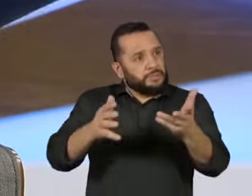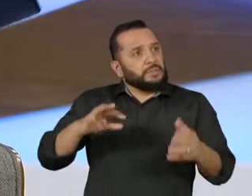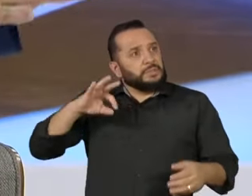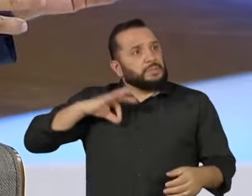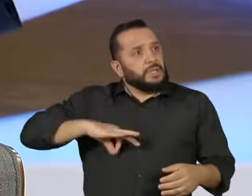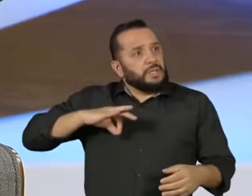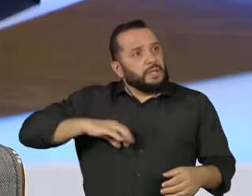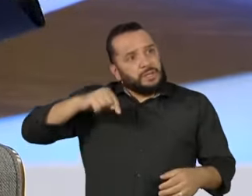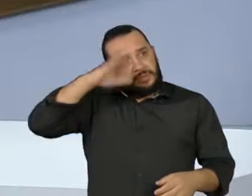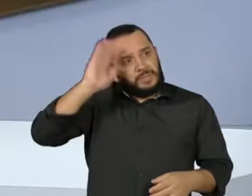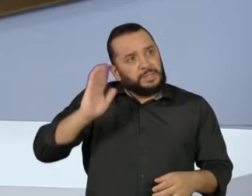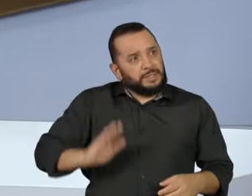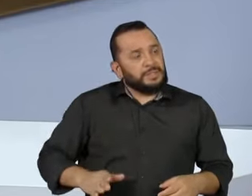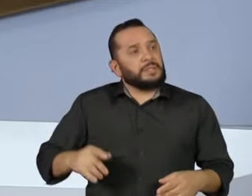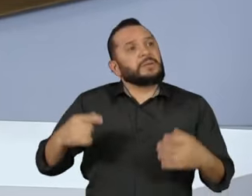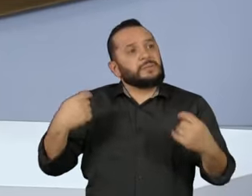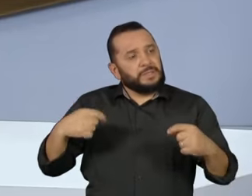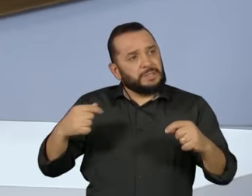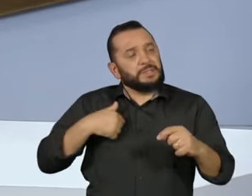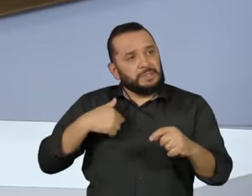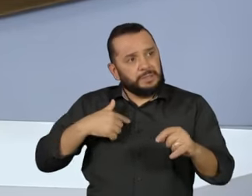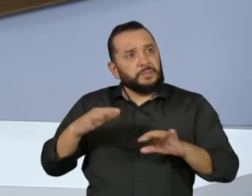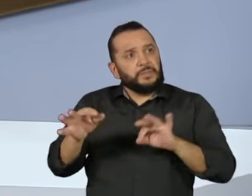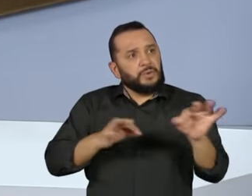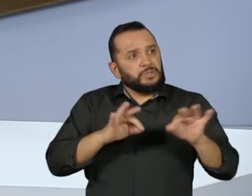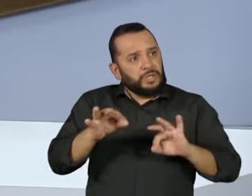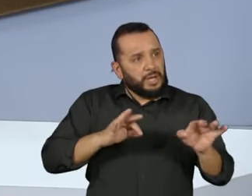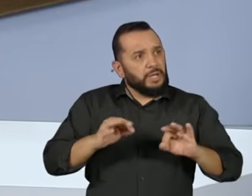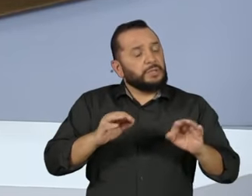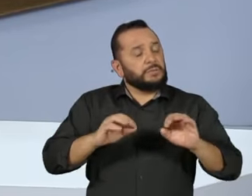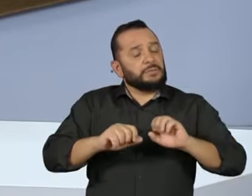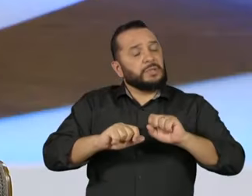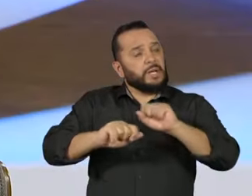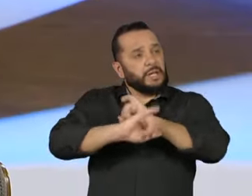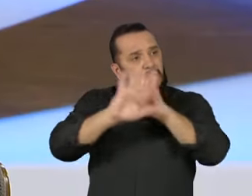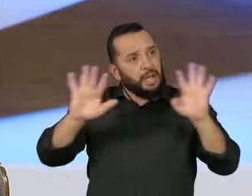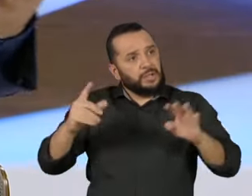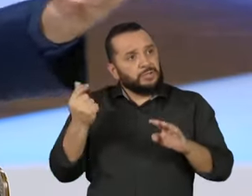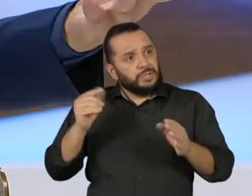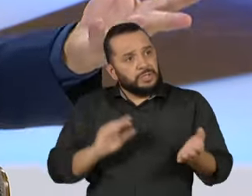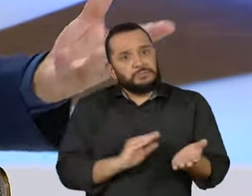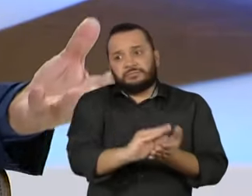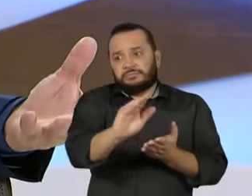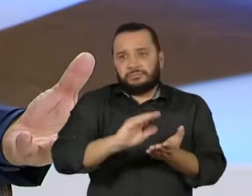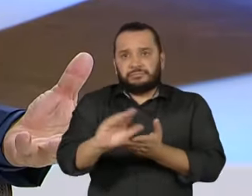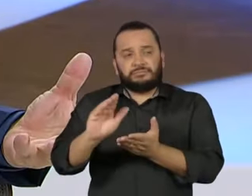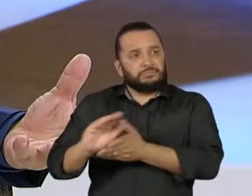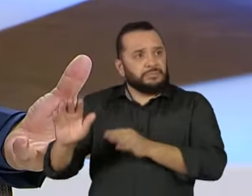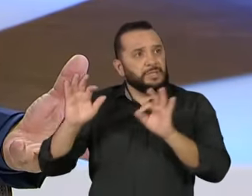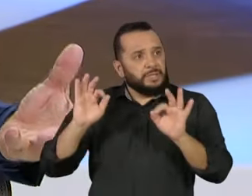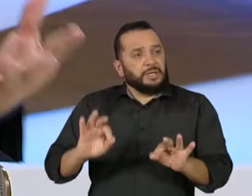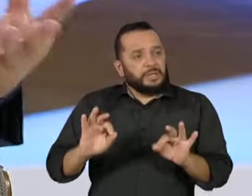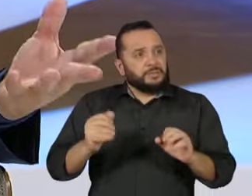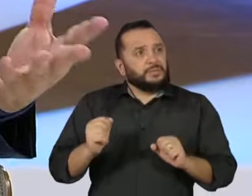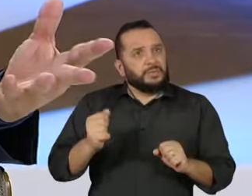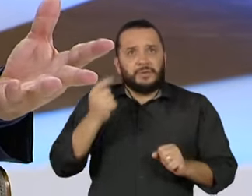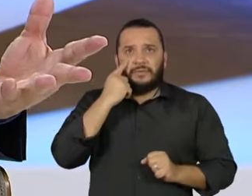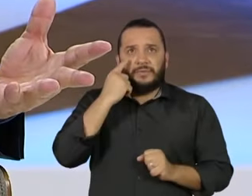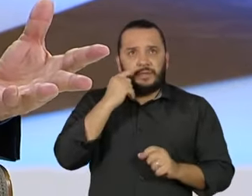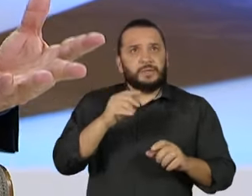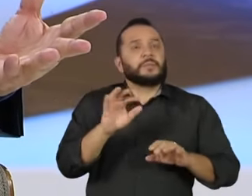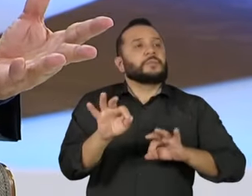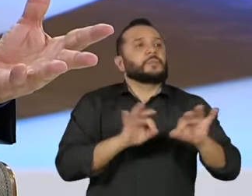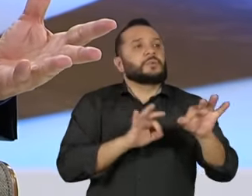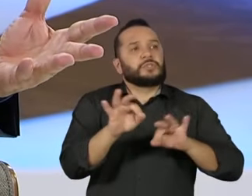e colocar num programa robusto de transferência de renda. Então, assim, eu li um programa de transferência de renda muito bem